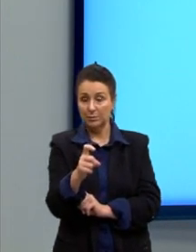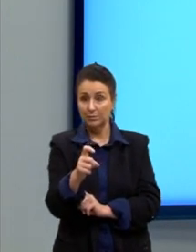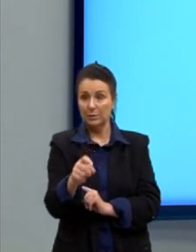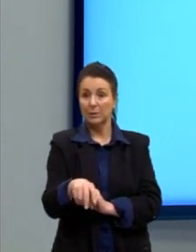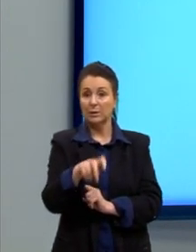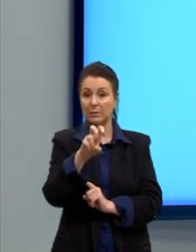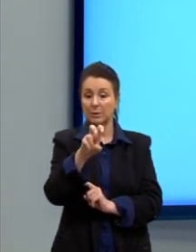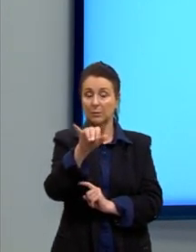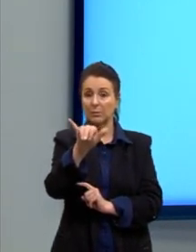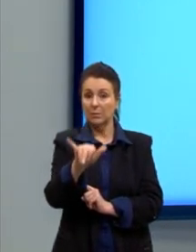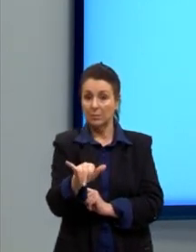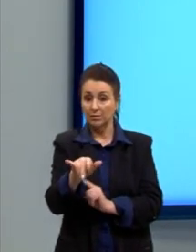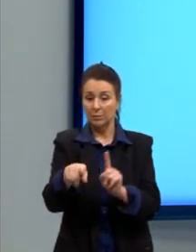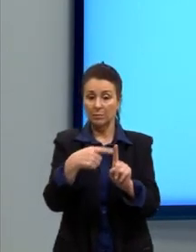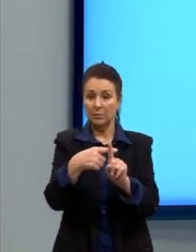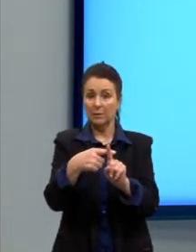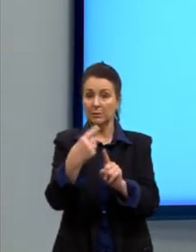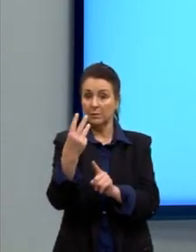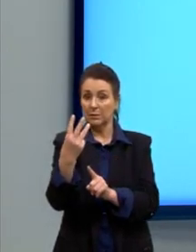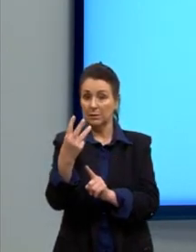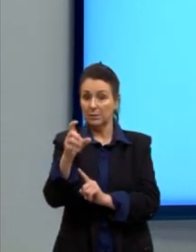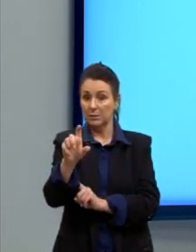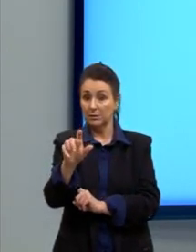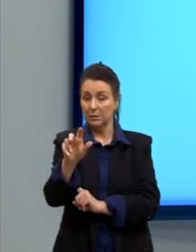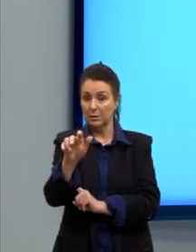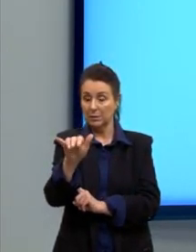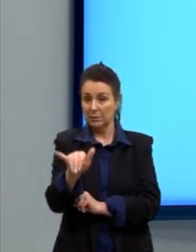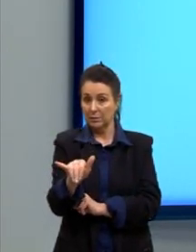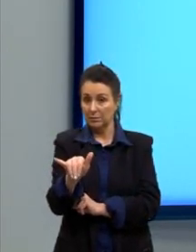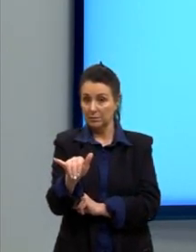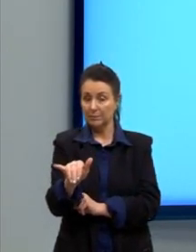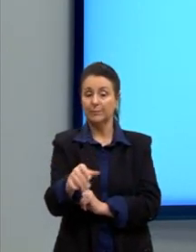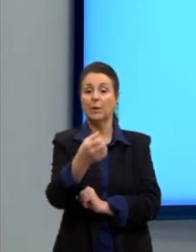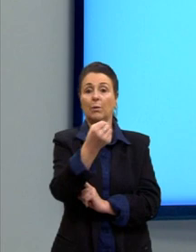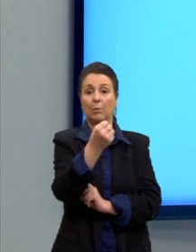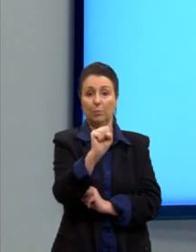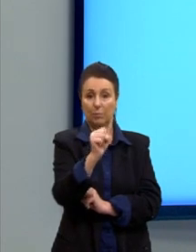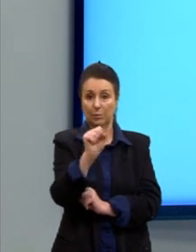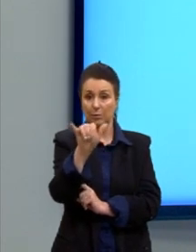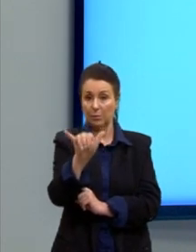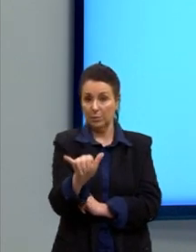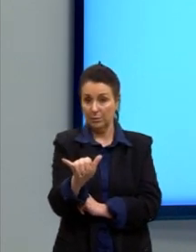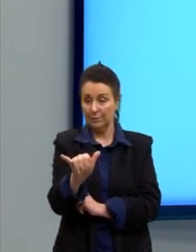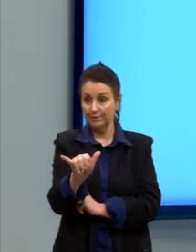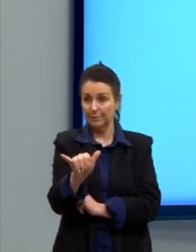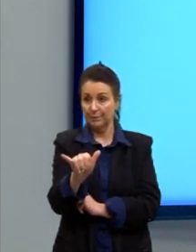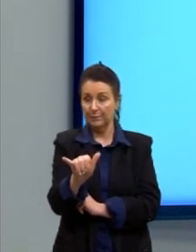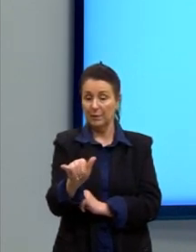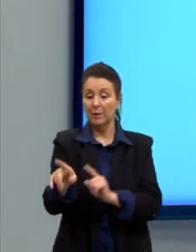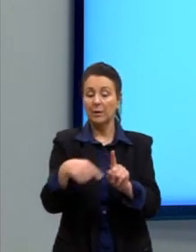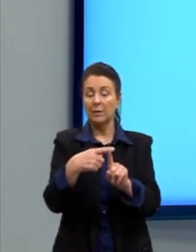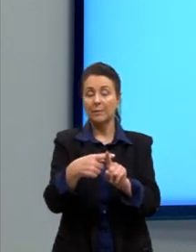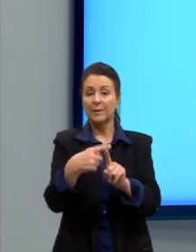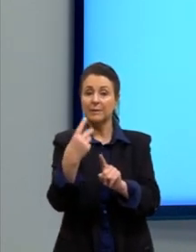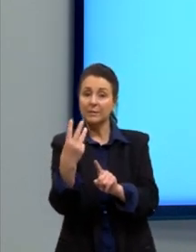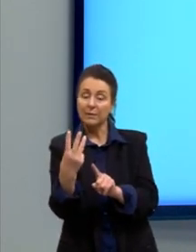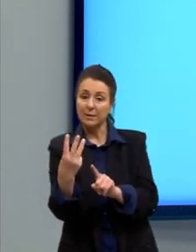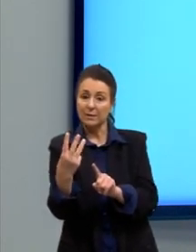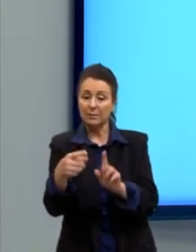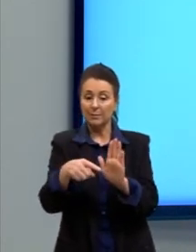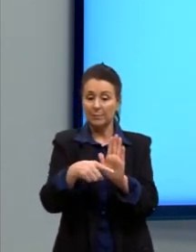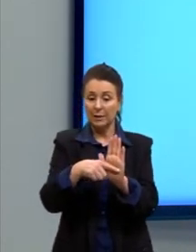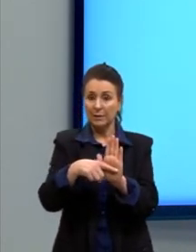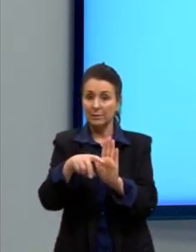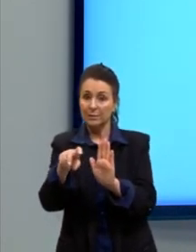5Y mais 3Y resulta em 8Y. E mais 3 menos 5